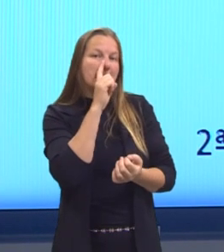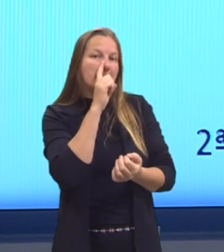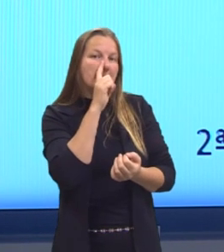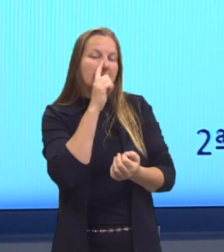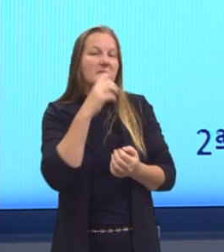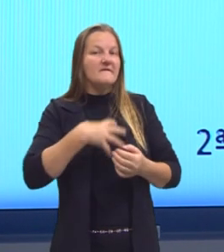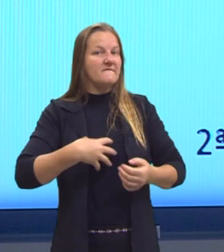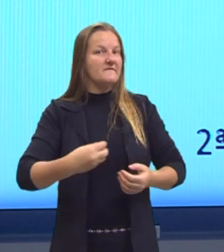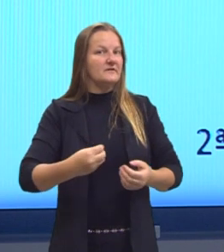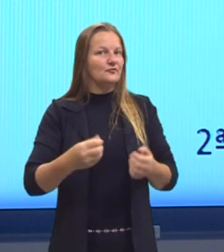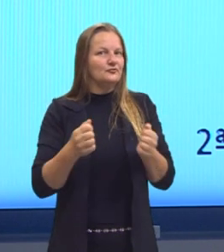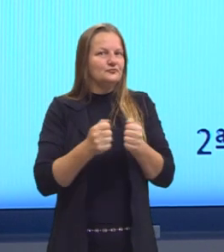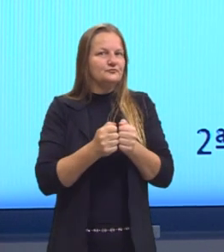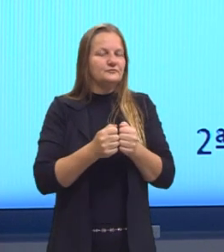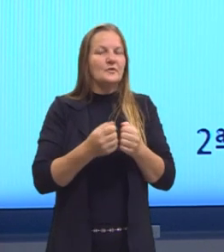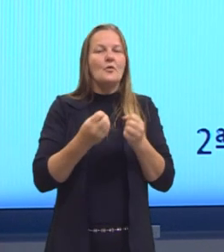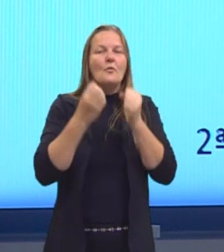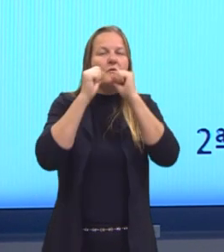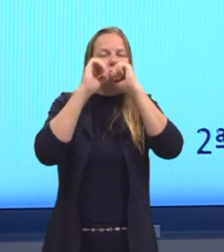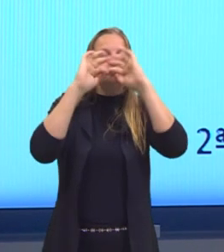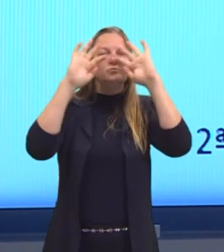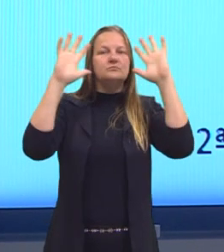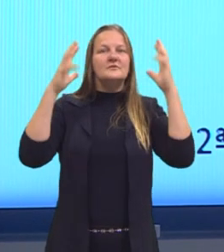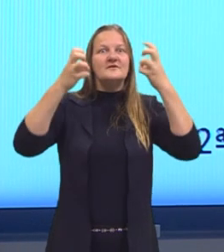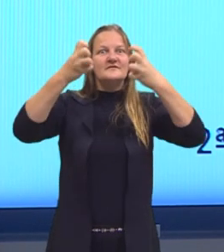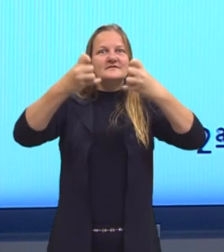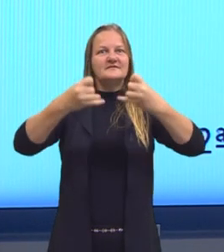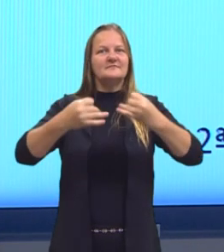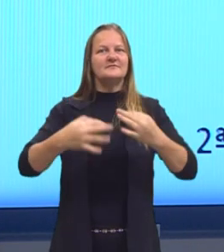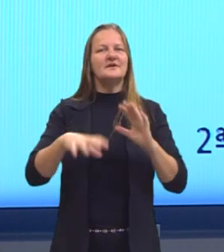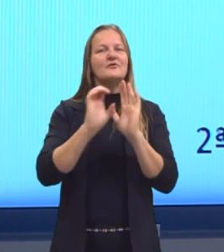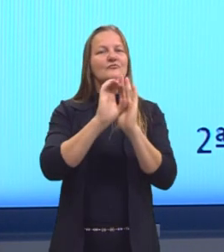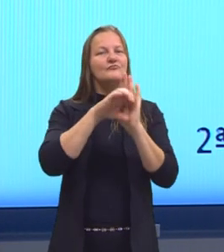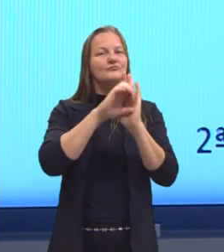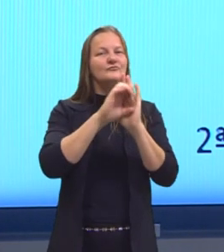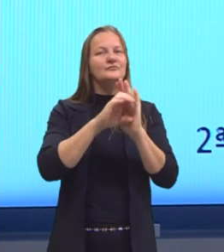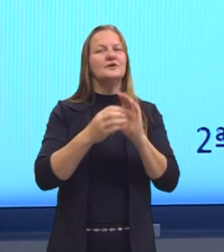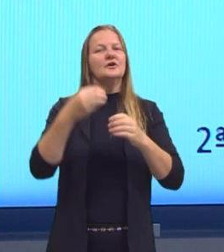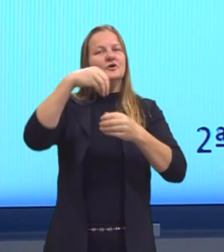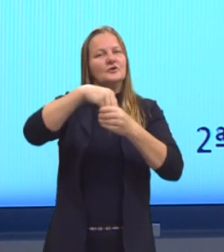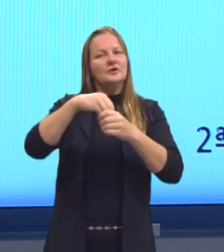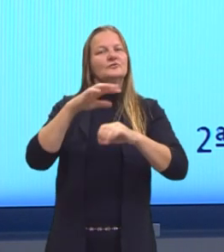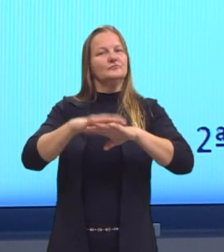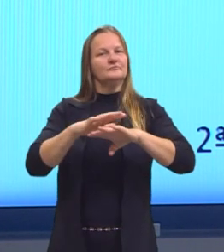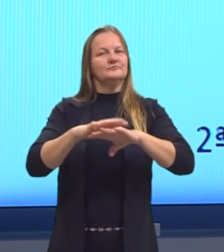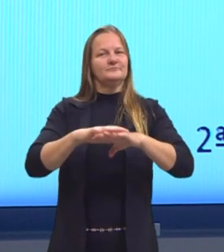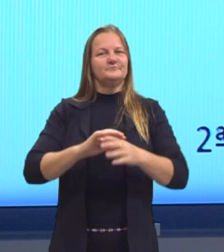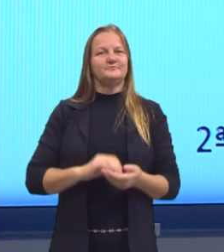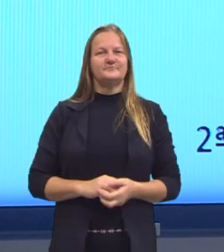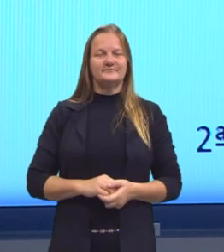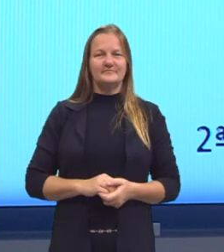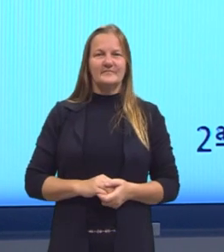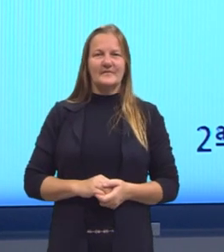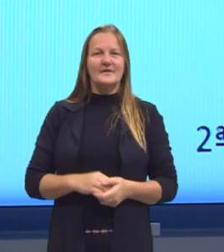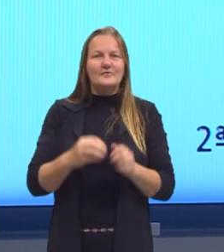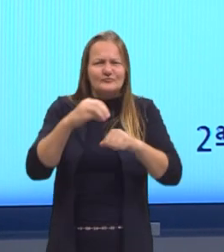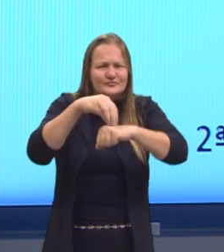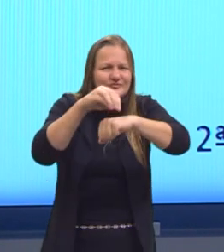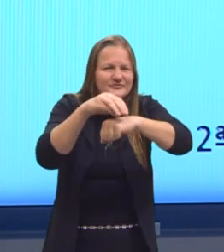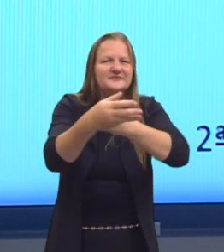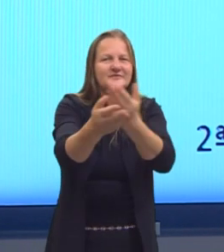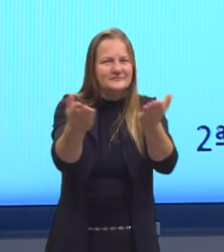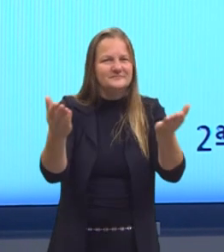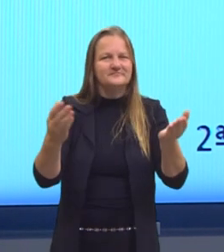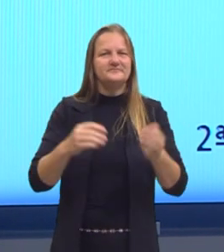a maneira mais fácil de compreender e explicar todos os conceitos da disciplina de matemática. Fica a sugestão para vocês,